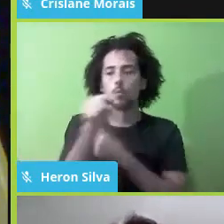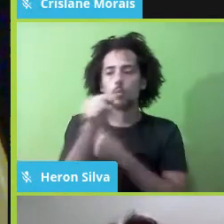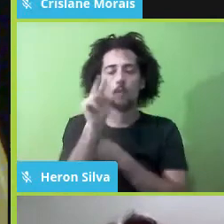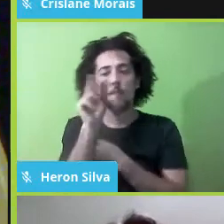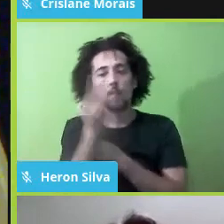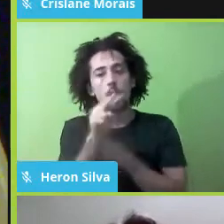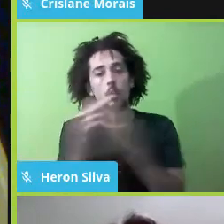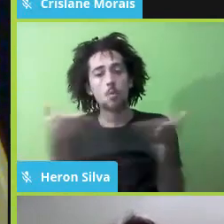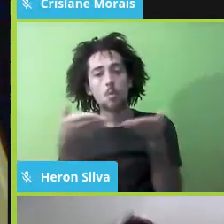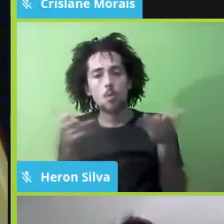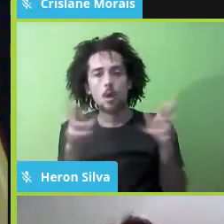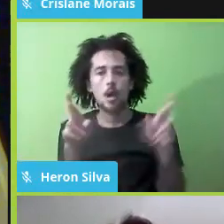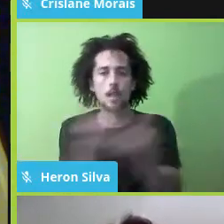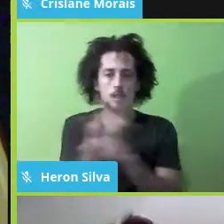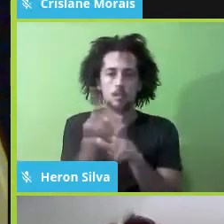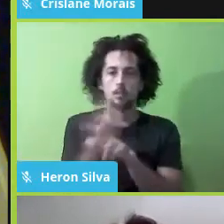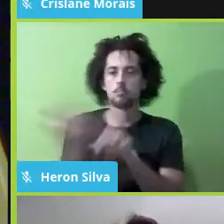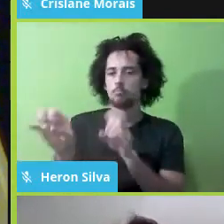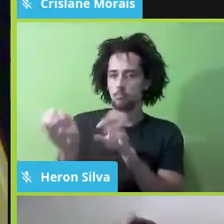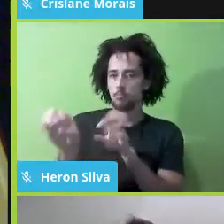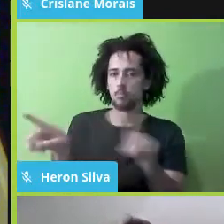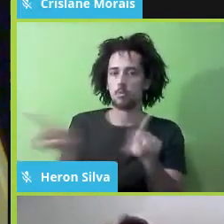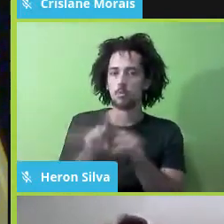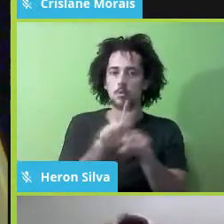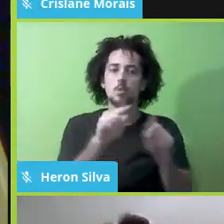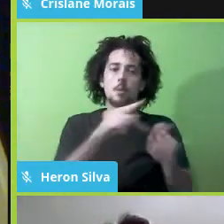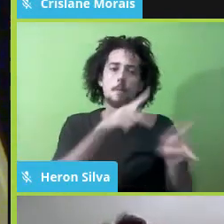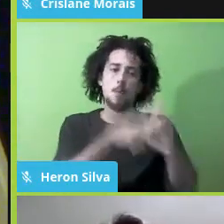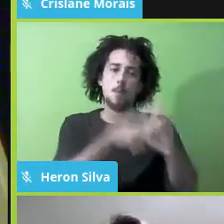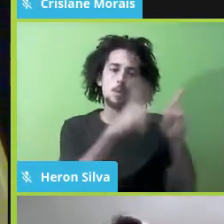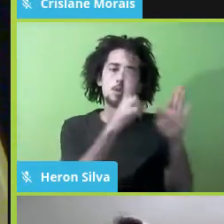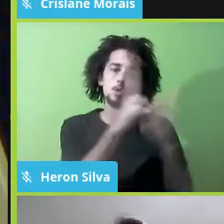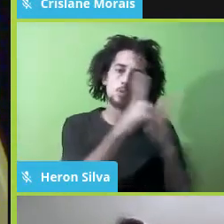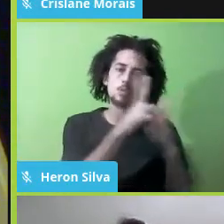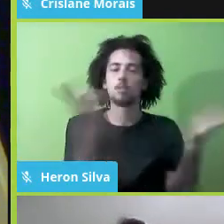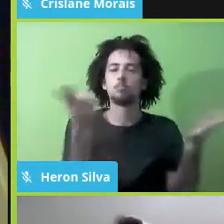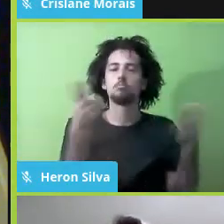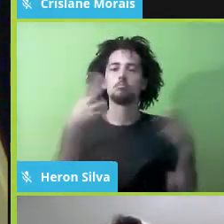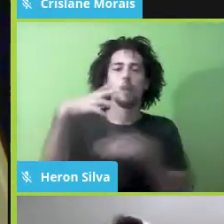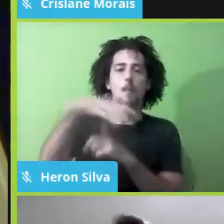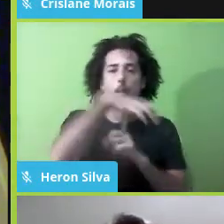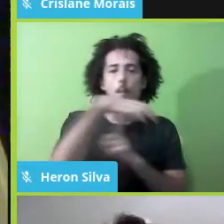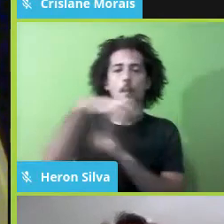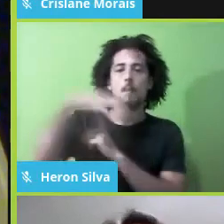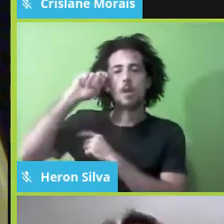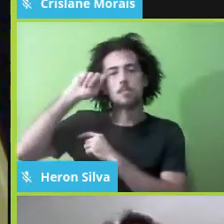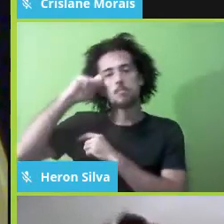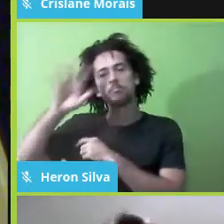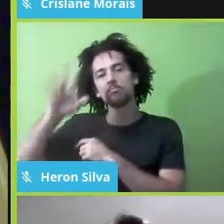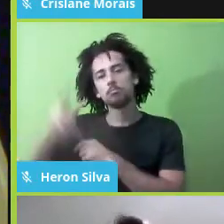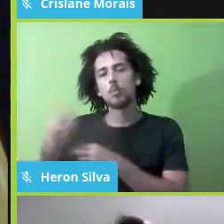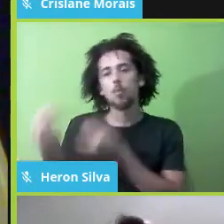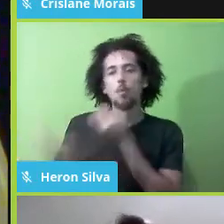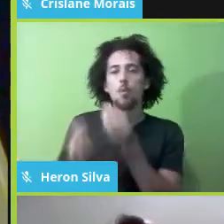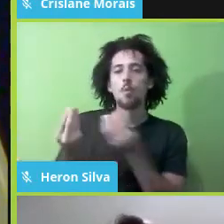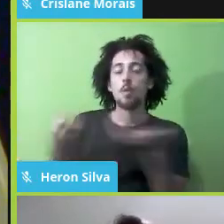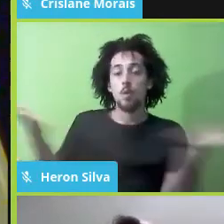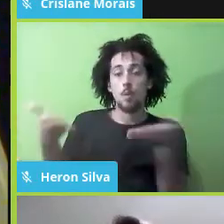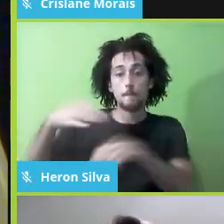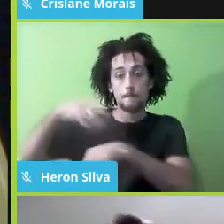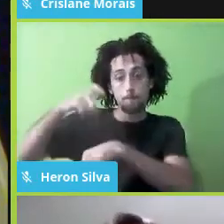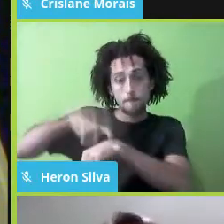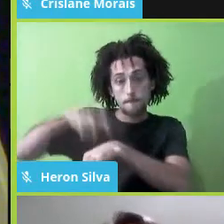relação da educação com essas populações indígenas, quilombolas, etc, e como que nesse momento em especial elas podem estar sendo